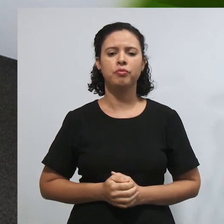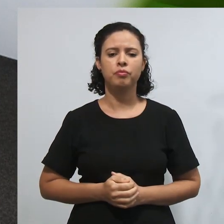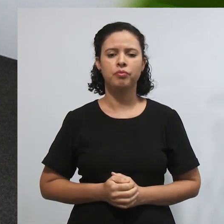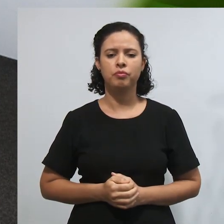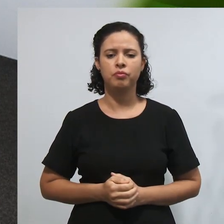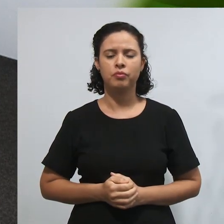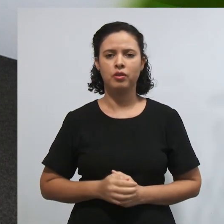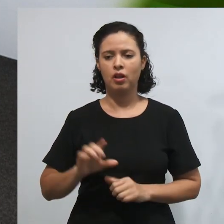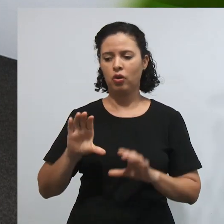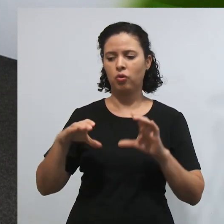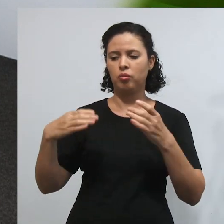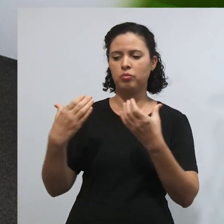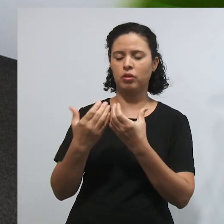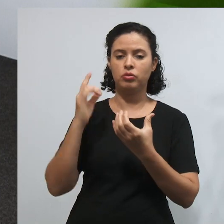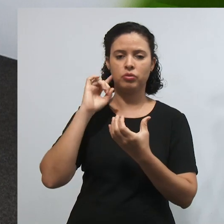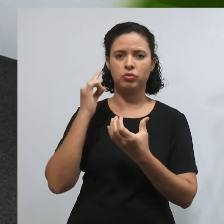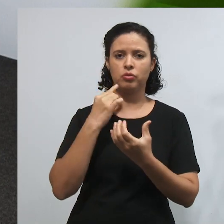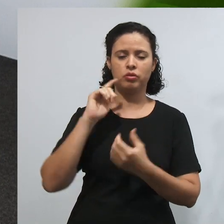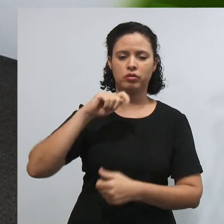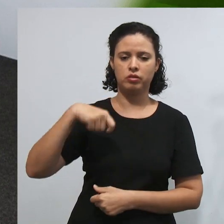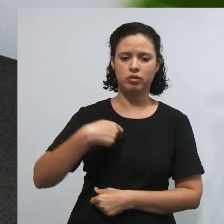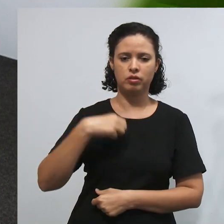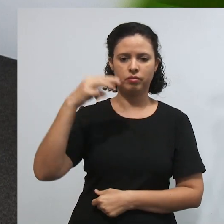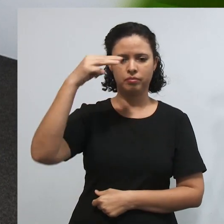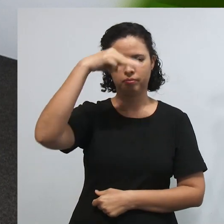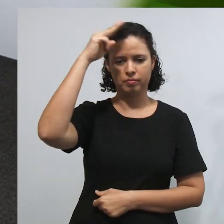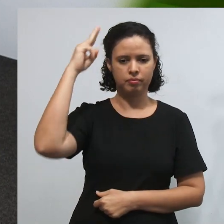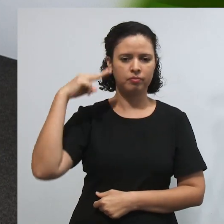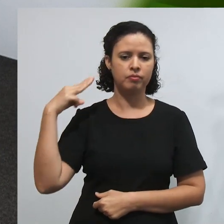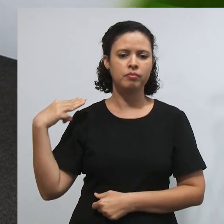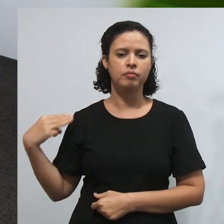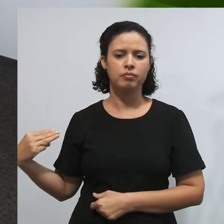Na comunidade surda, o meu sinal é assim.